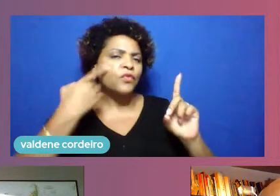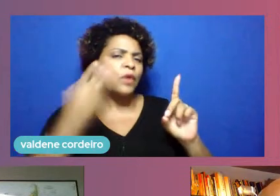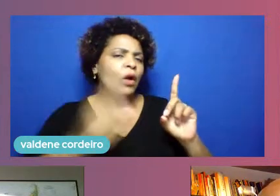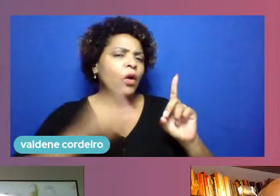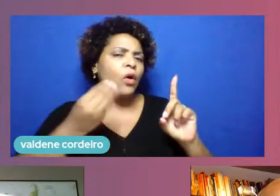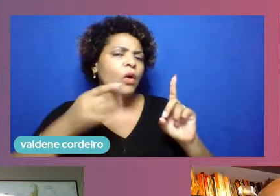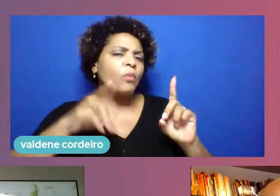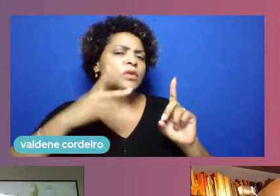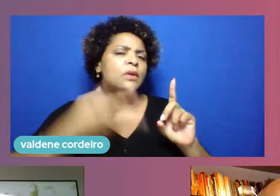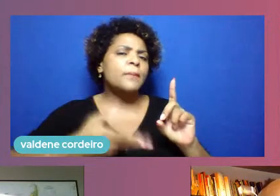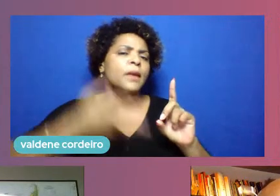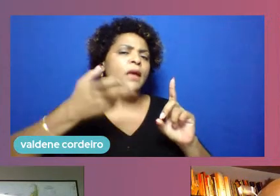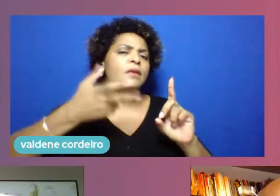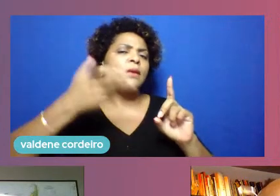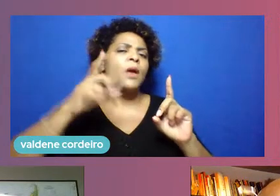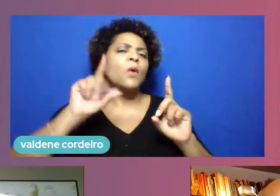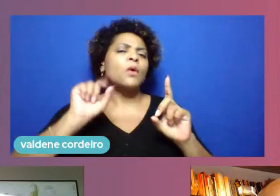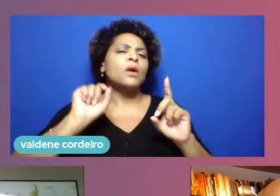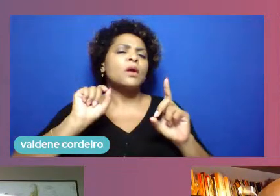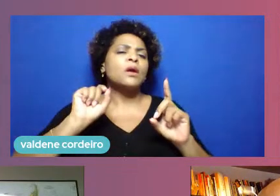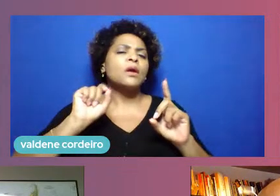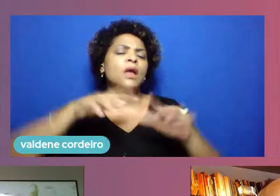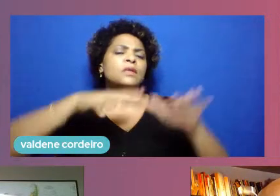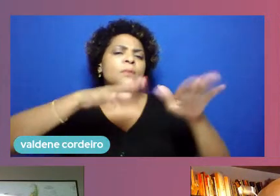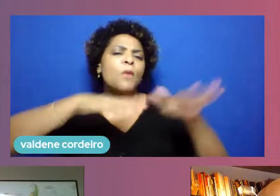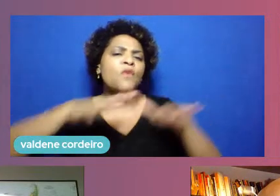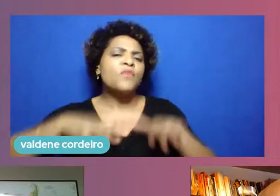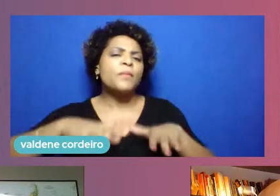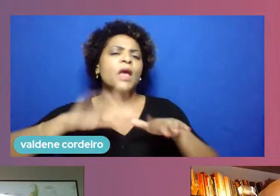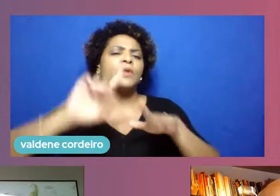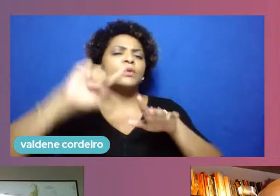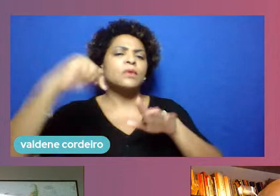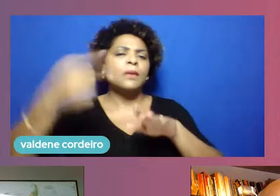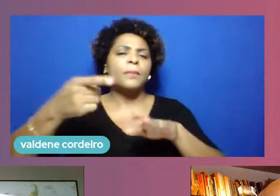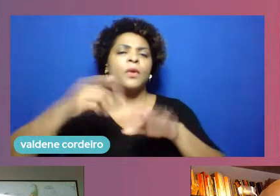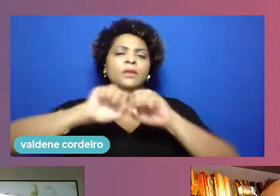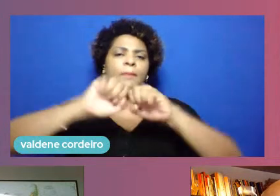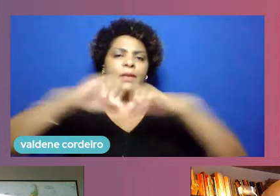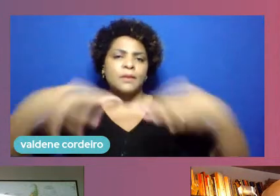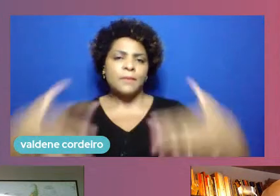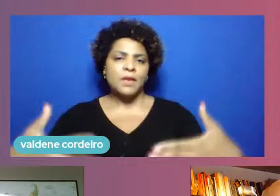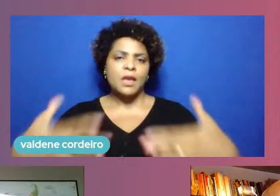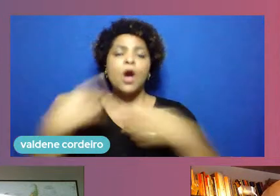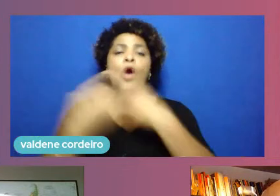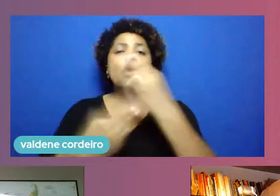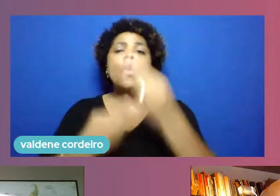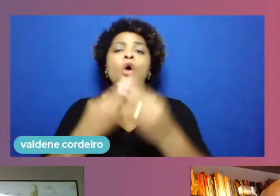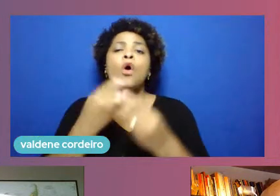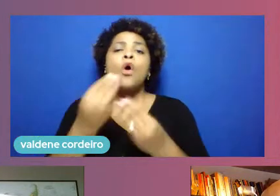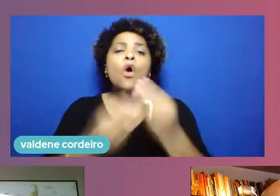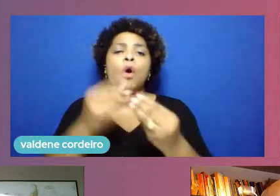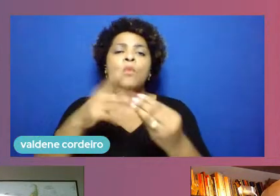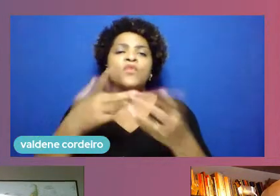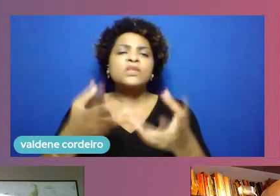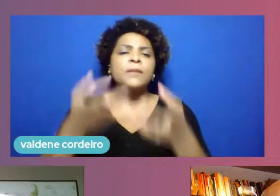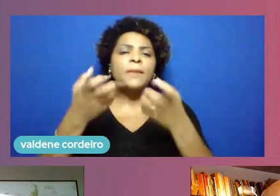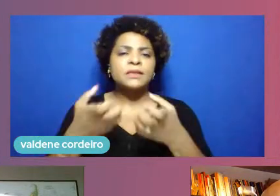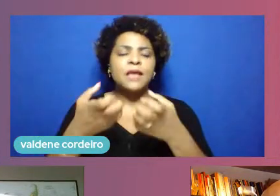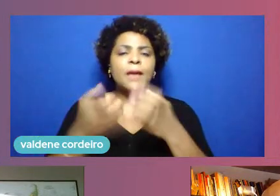movimento pós-pandêmico e como você está percebendo a retomada do nascimento e surgimento de novas startups.